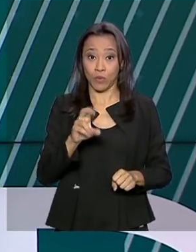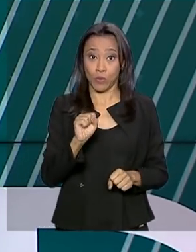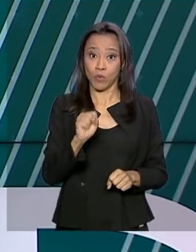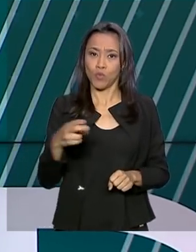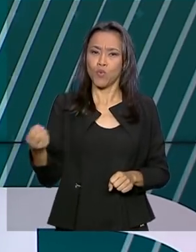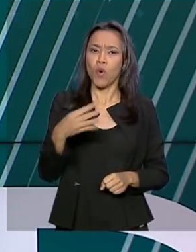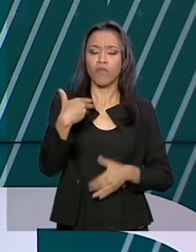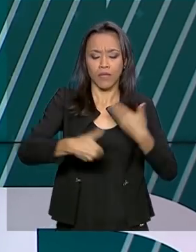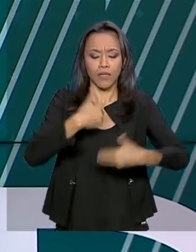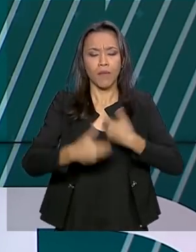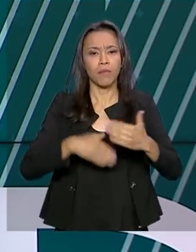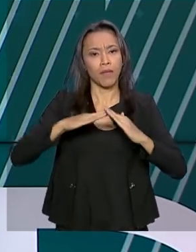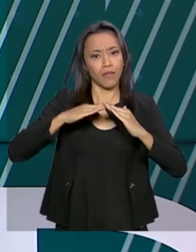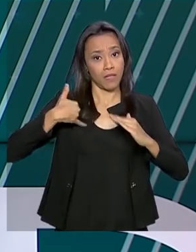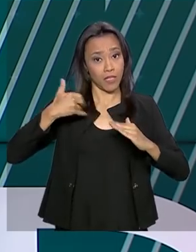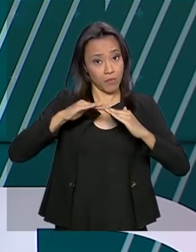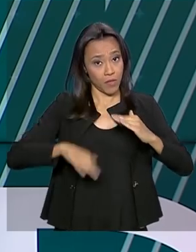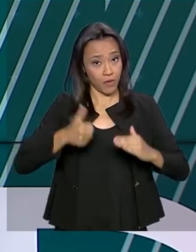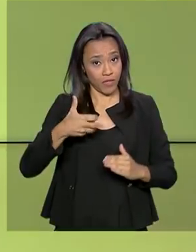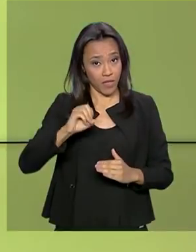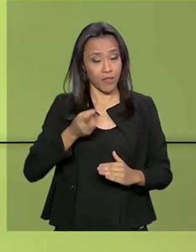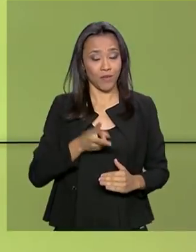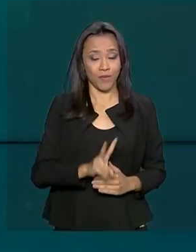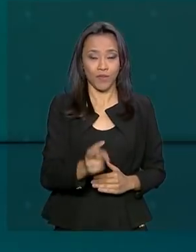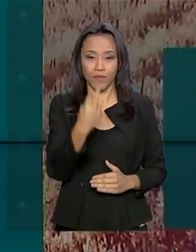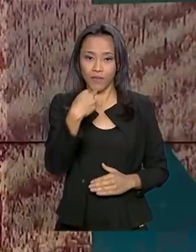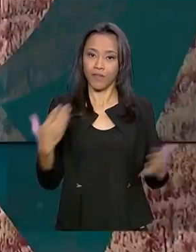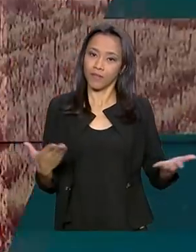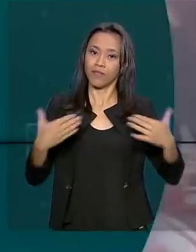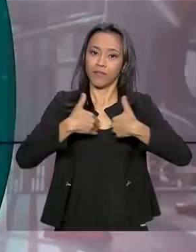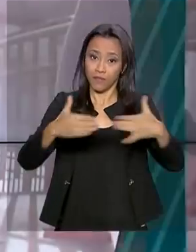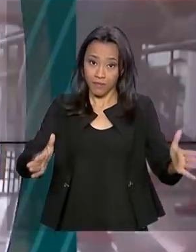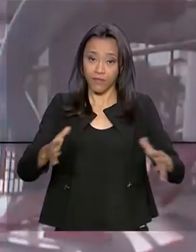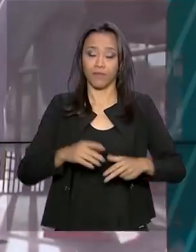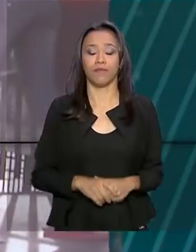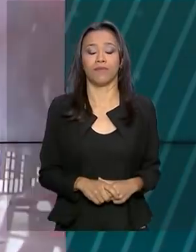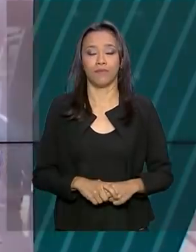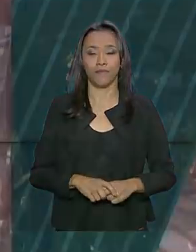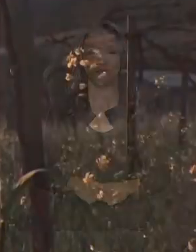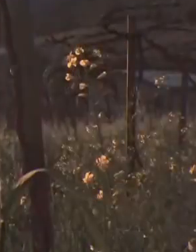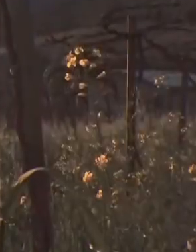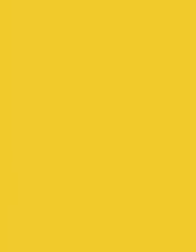crianças menores de 10 anos. Fique com a gente, o Brasil em Dia já está no ar.